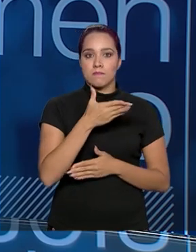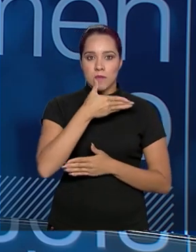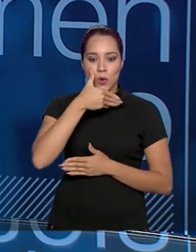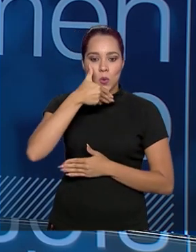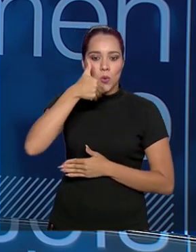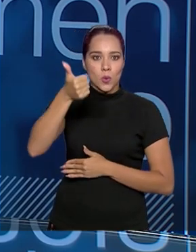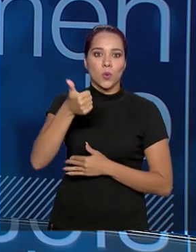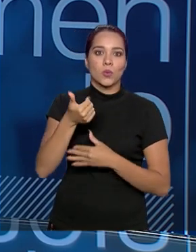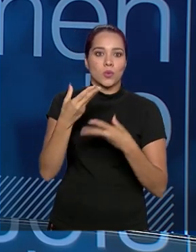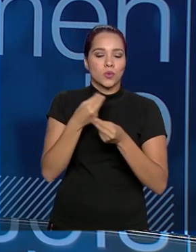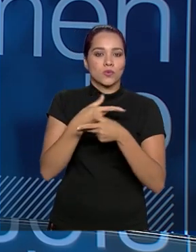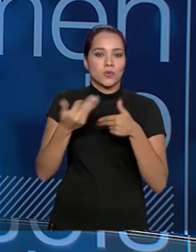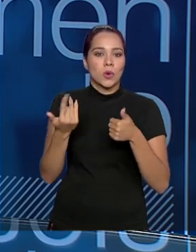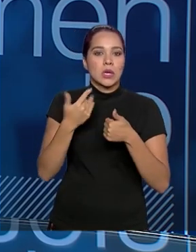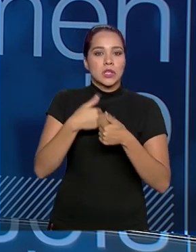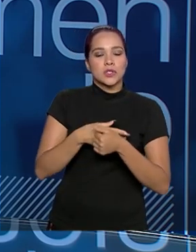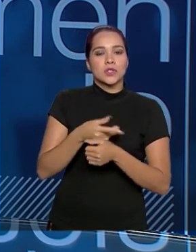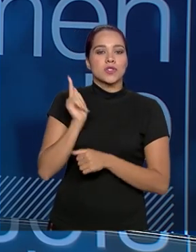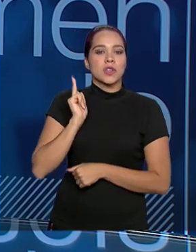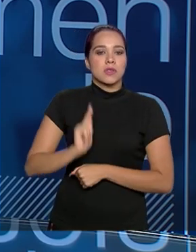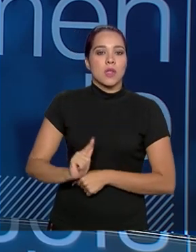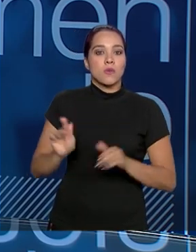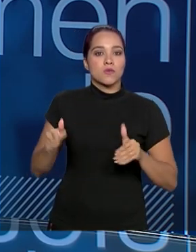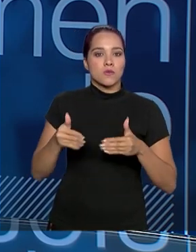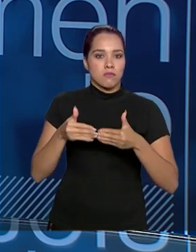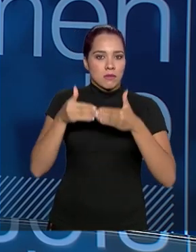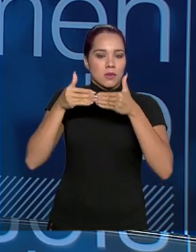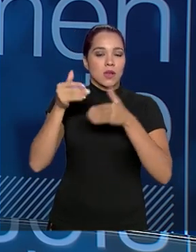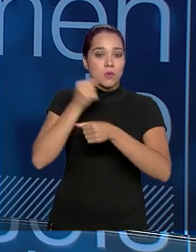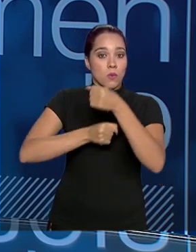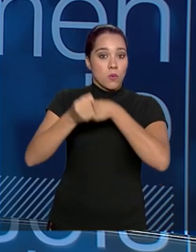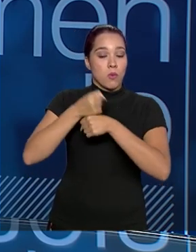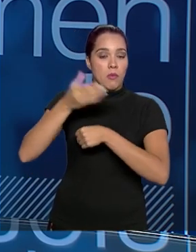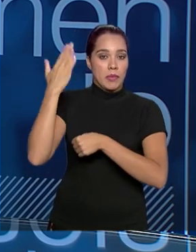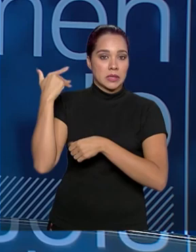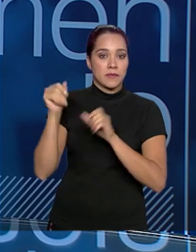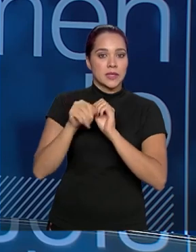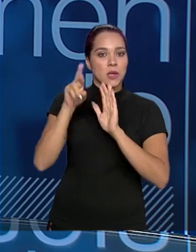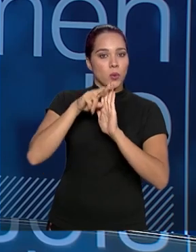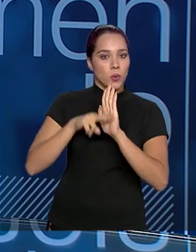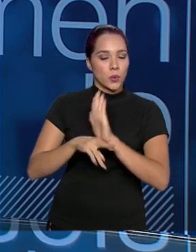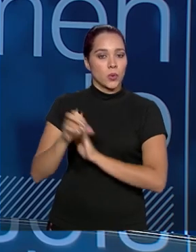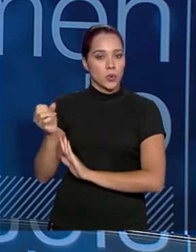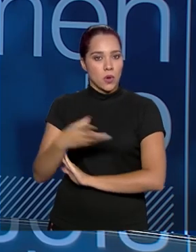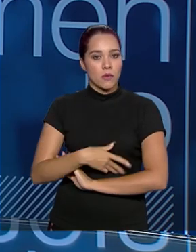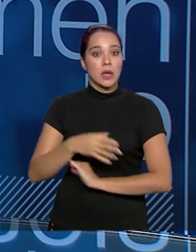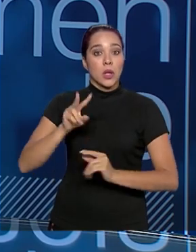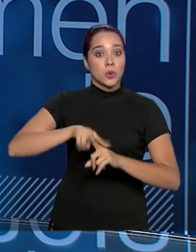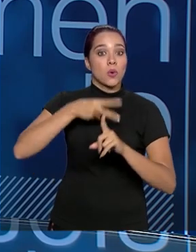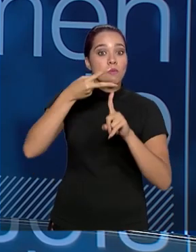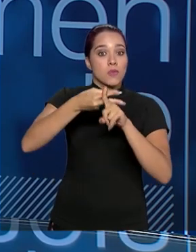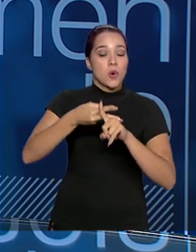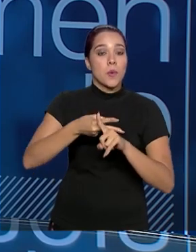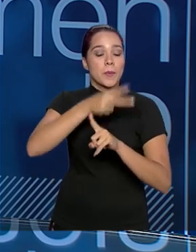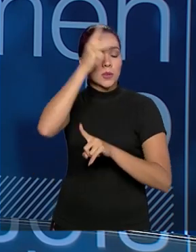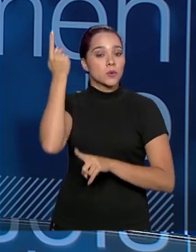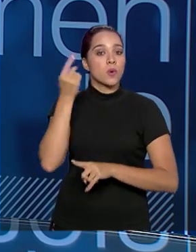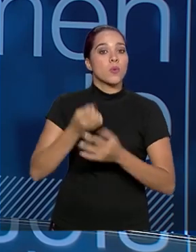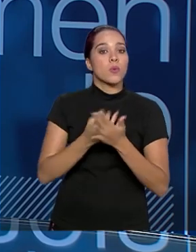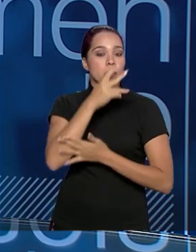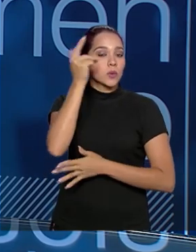no quesito de gestão de barragens ao longo do ano passado. Fizemos uma nova regulação, dobramos a nossa equipe praticamente,